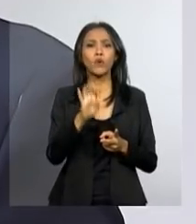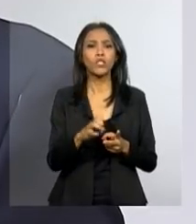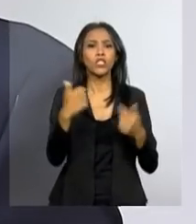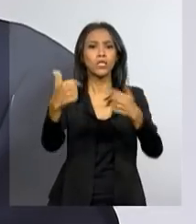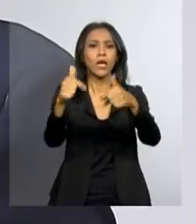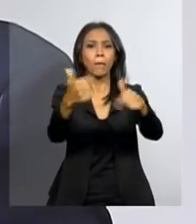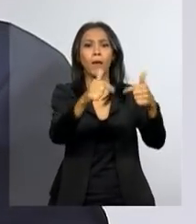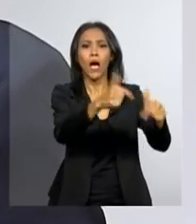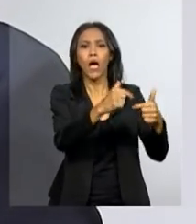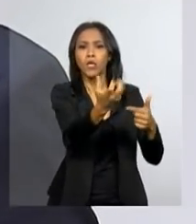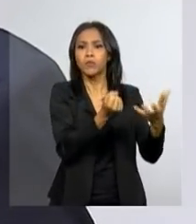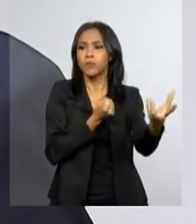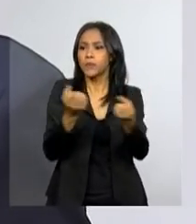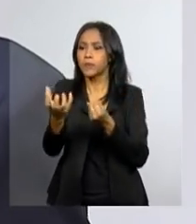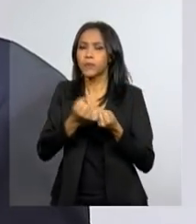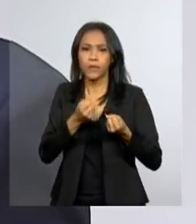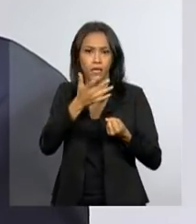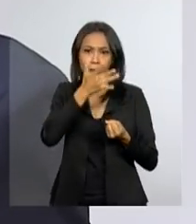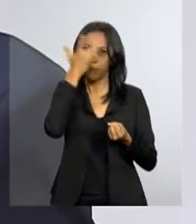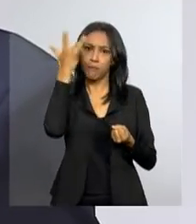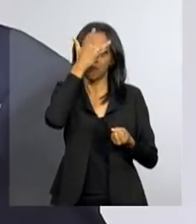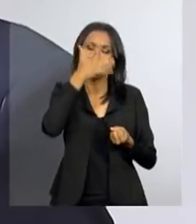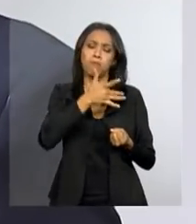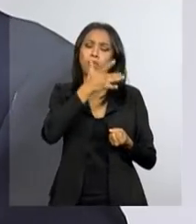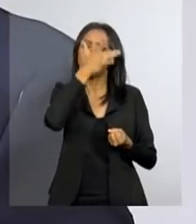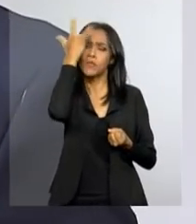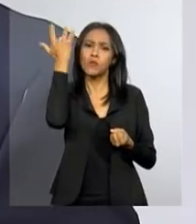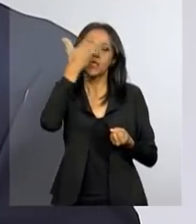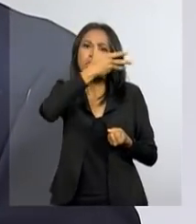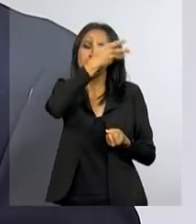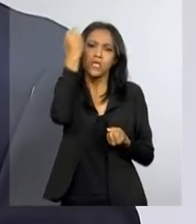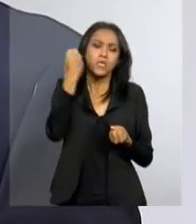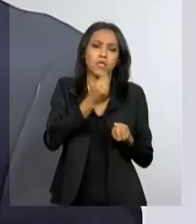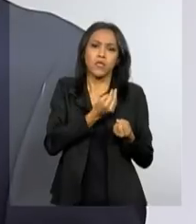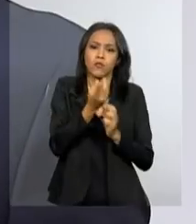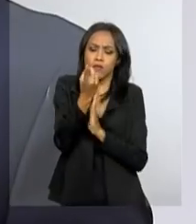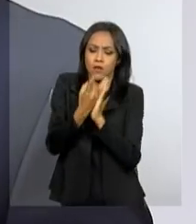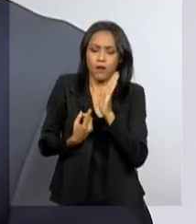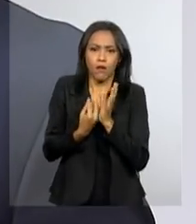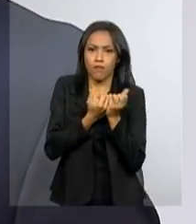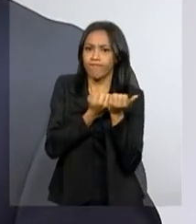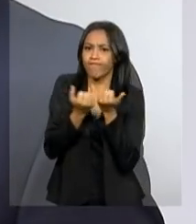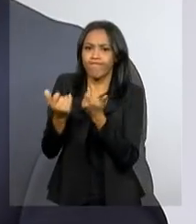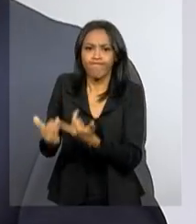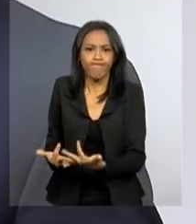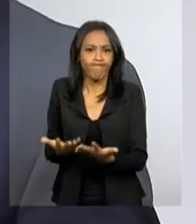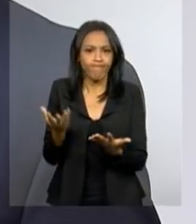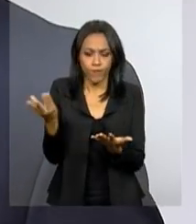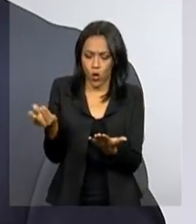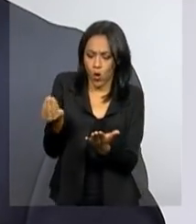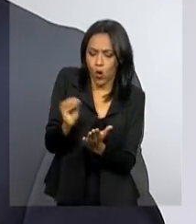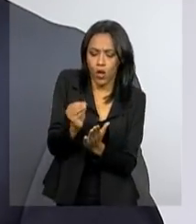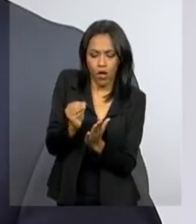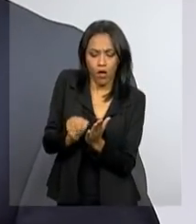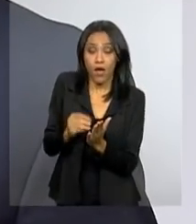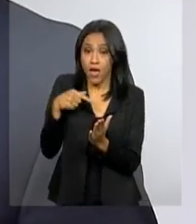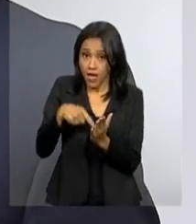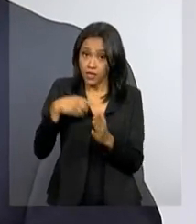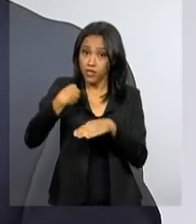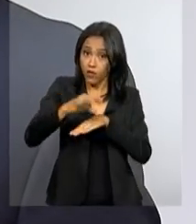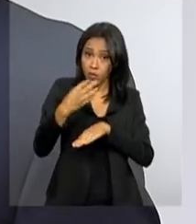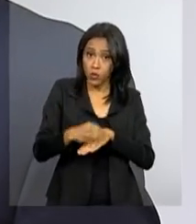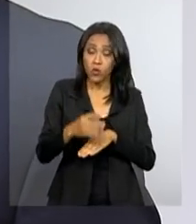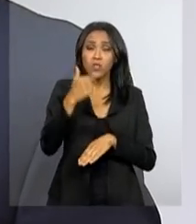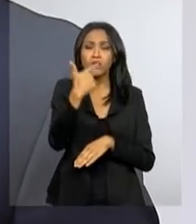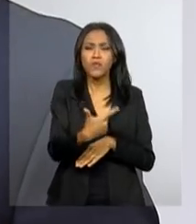que ele teve, que a pessoa teve. Que ela esqueceu de declarar. E aí o que nós fazemos? Como nós processamos esses dados, esse conjunto de informações dos 29